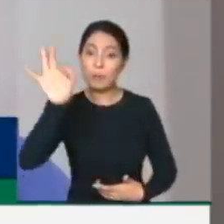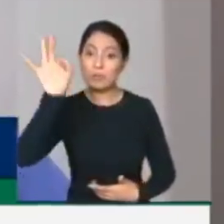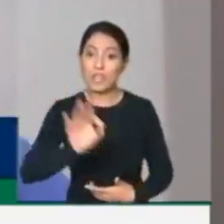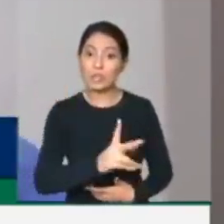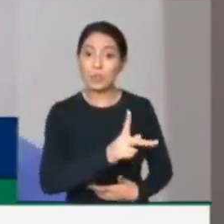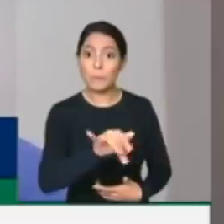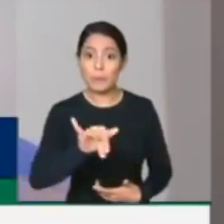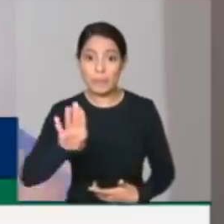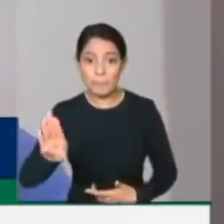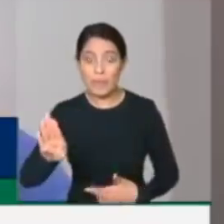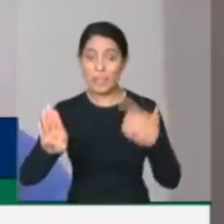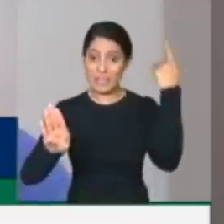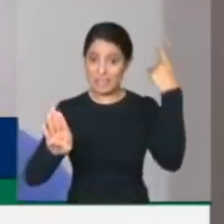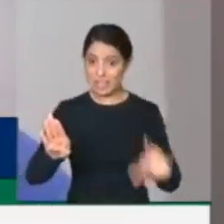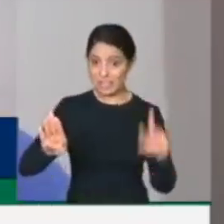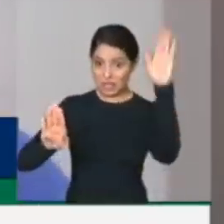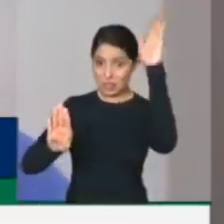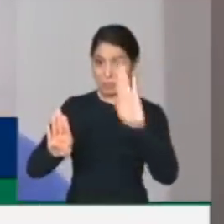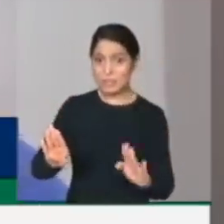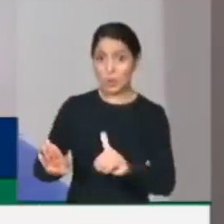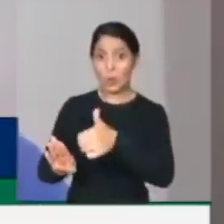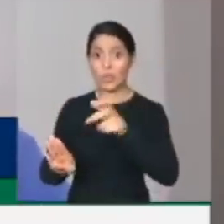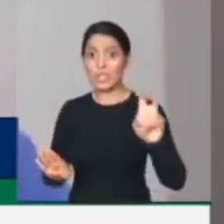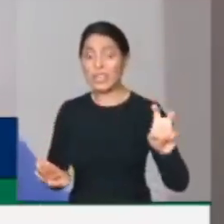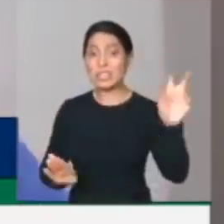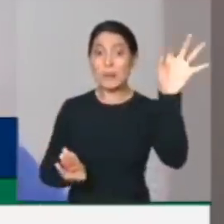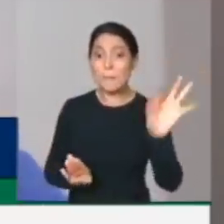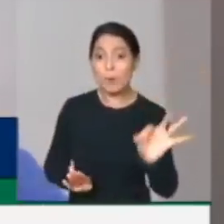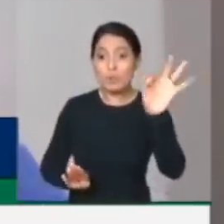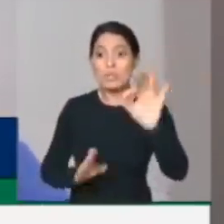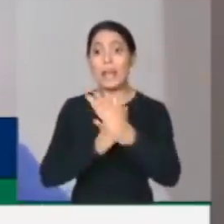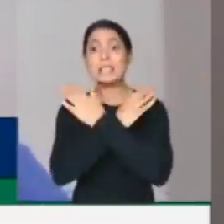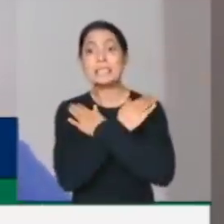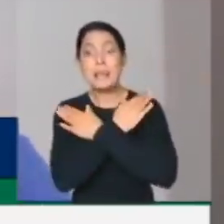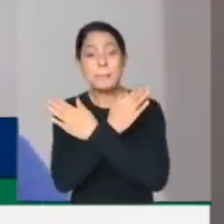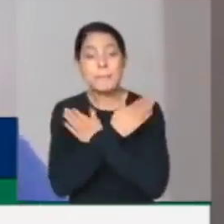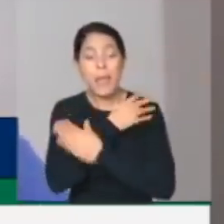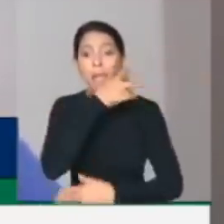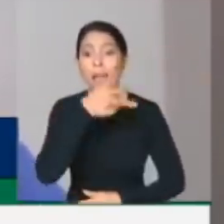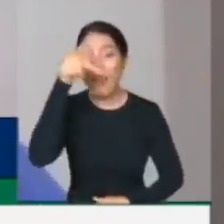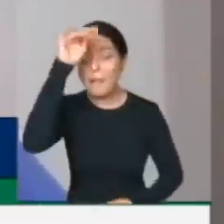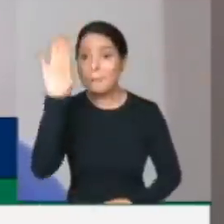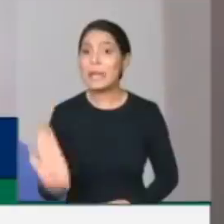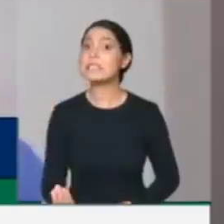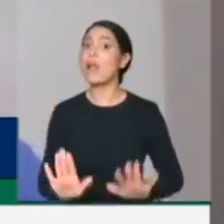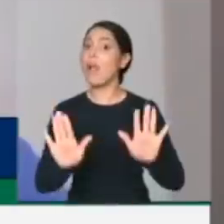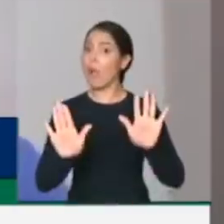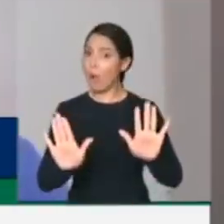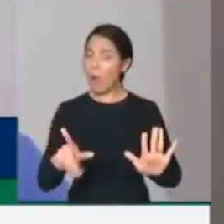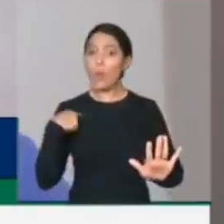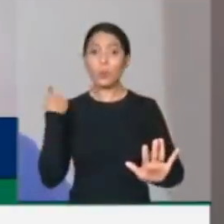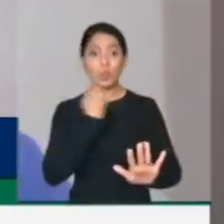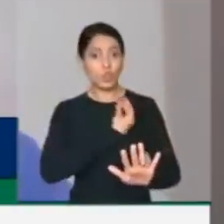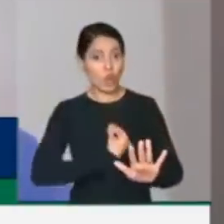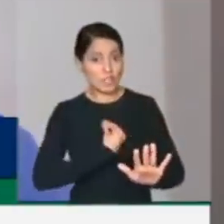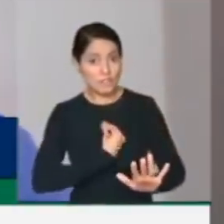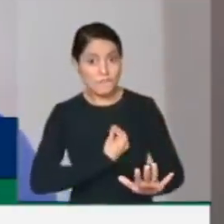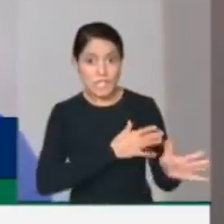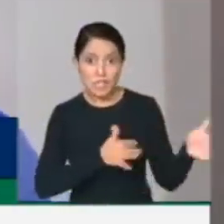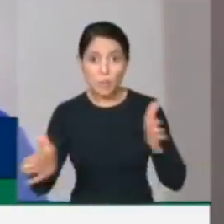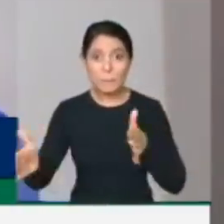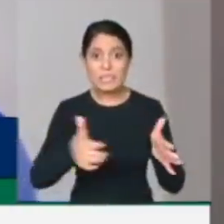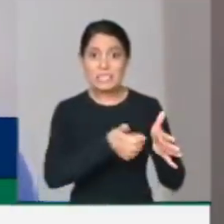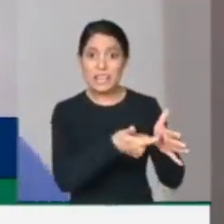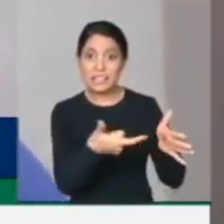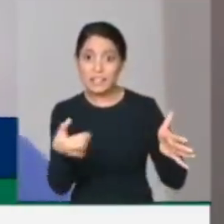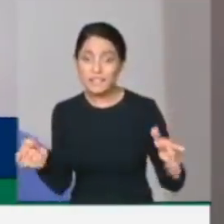expectativa do Brasil é de 15% de desemprego. E, ainda assim, a gente viveu uma pior crise em 120 anos com uma